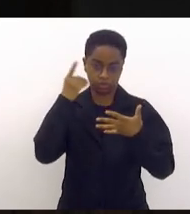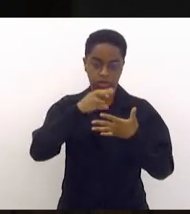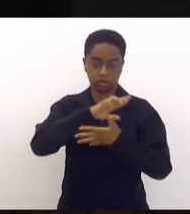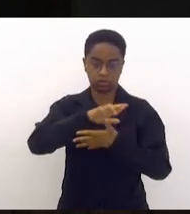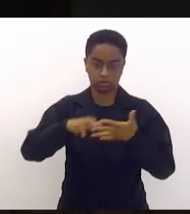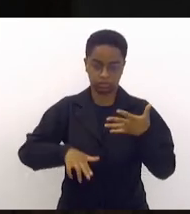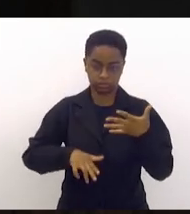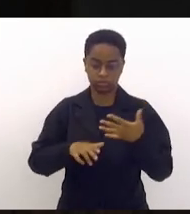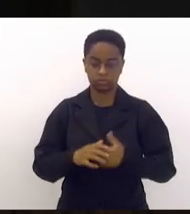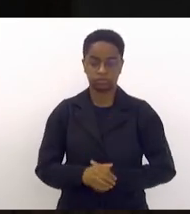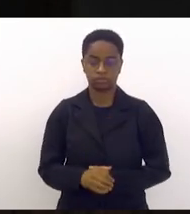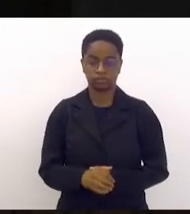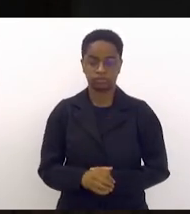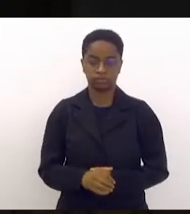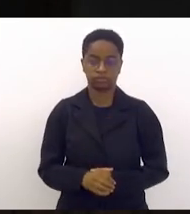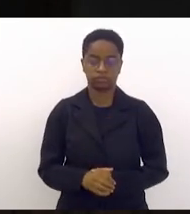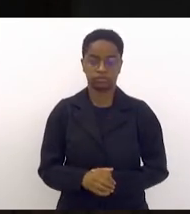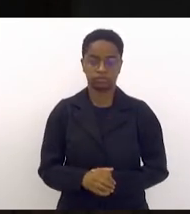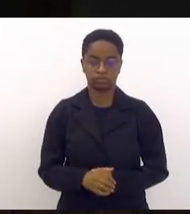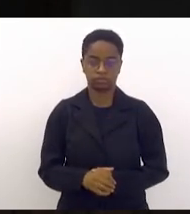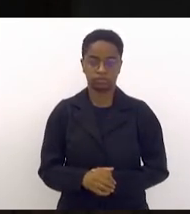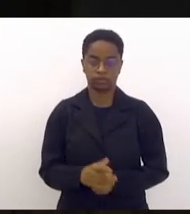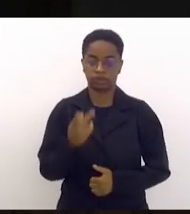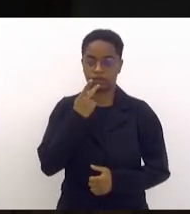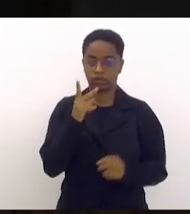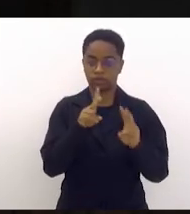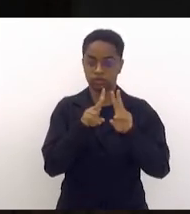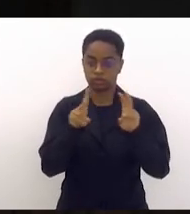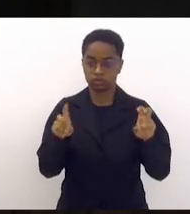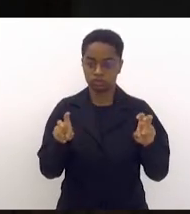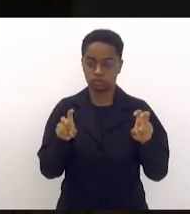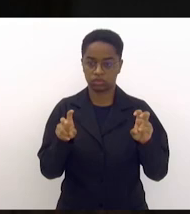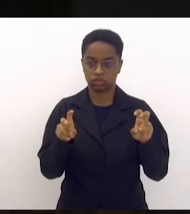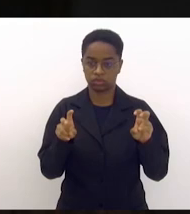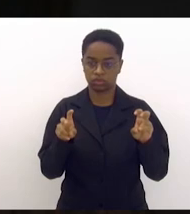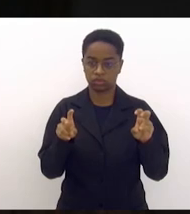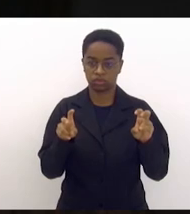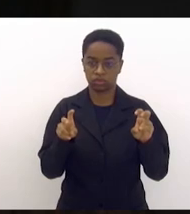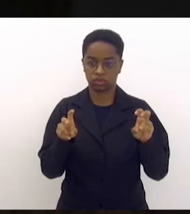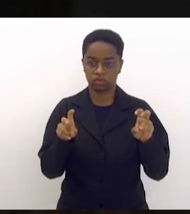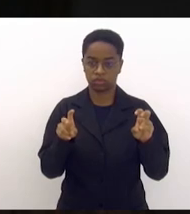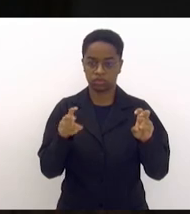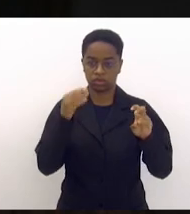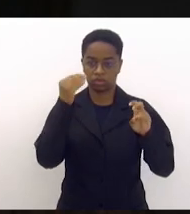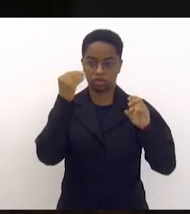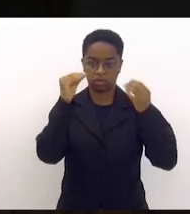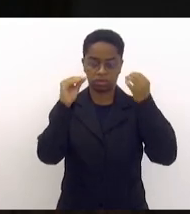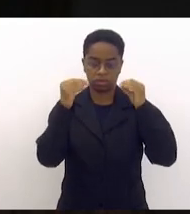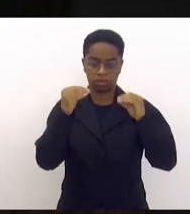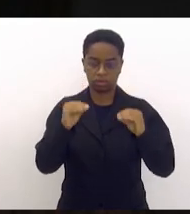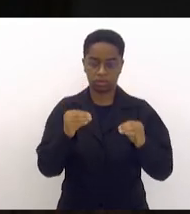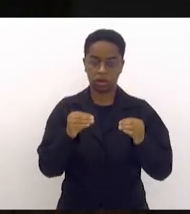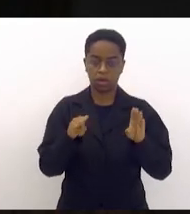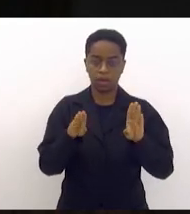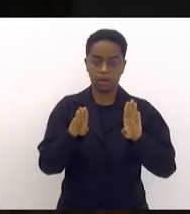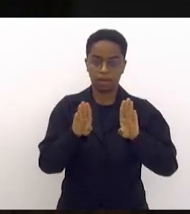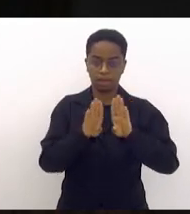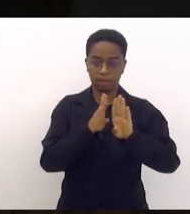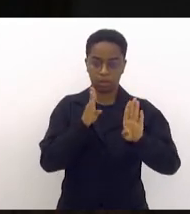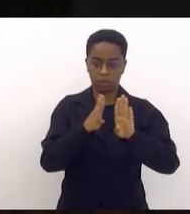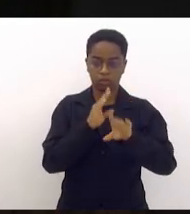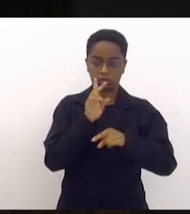Fábio Silva, Franciane Mota, que dispõe sobre a colocação de porta de proteção nas